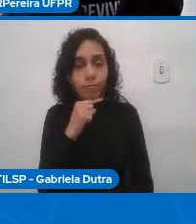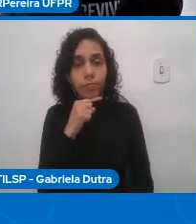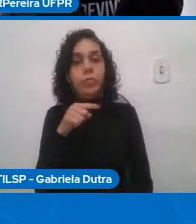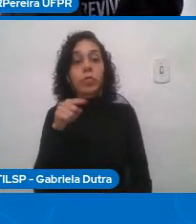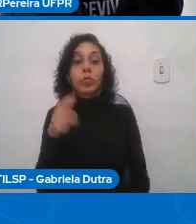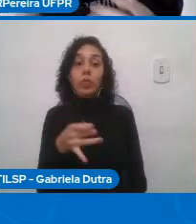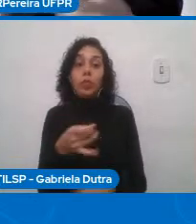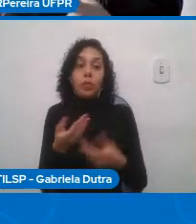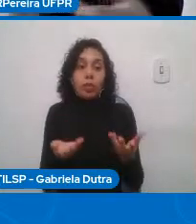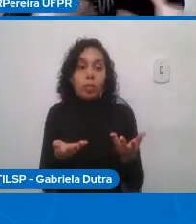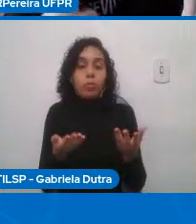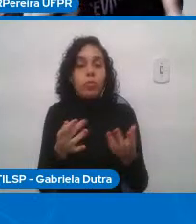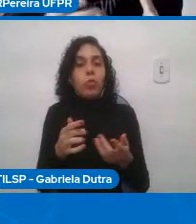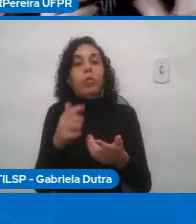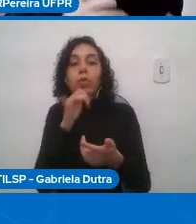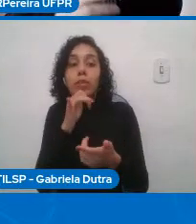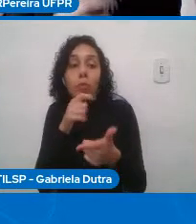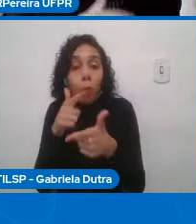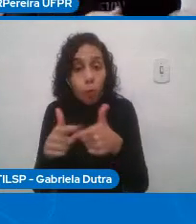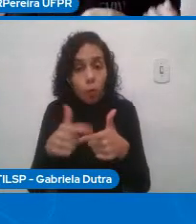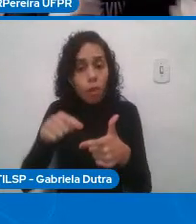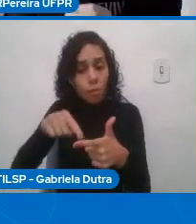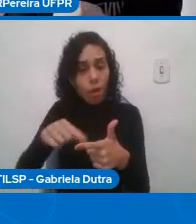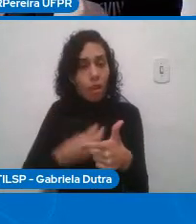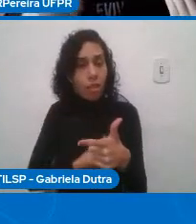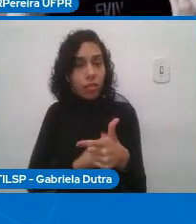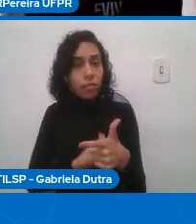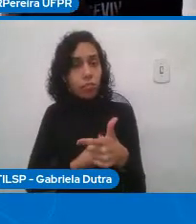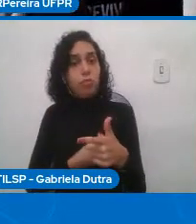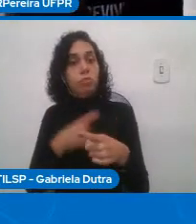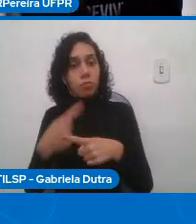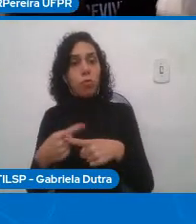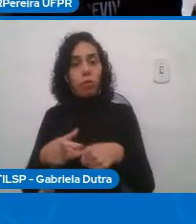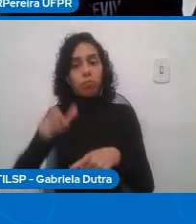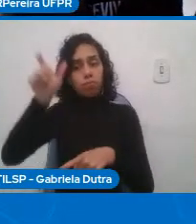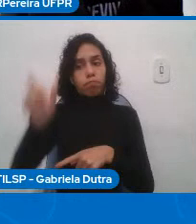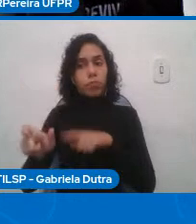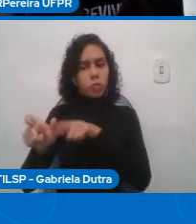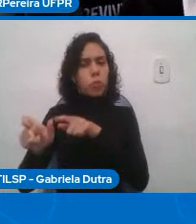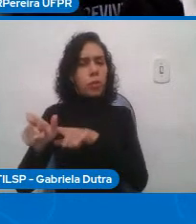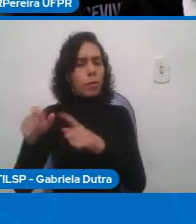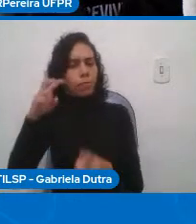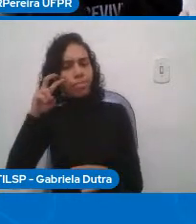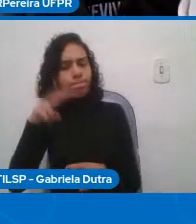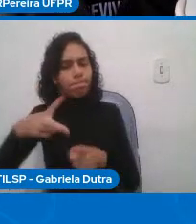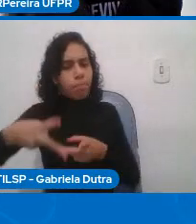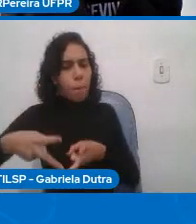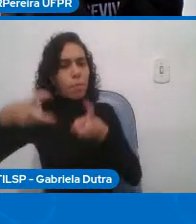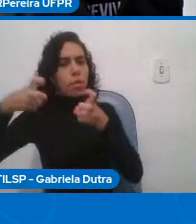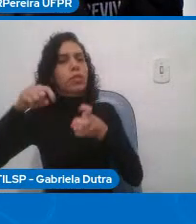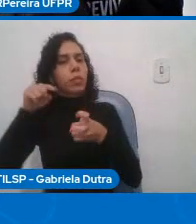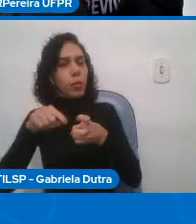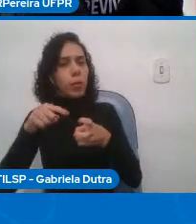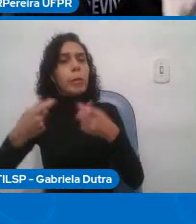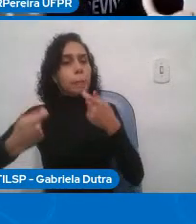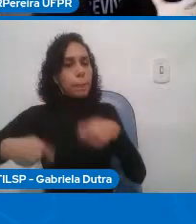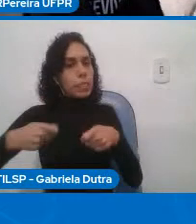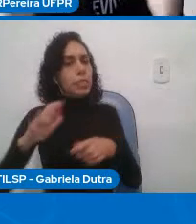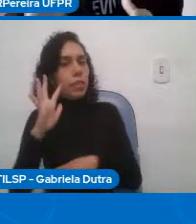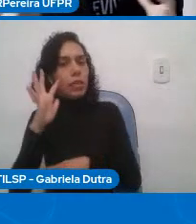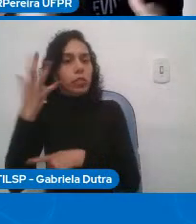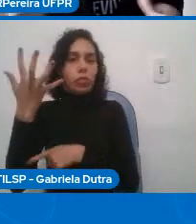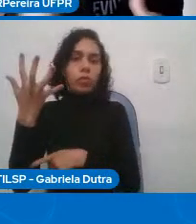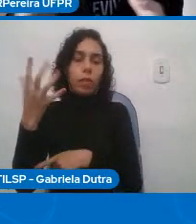para ele a resolução também ela é importante para alguém que tem interesse tem questões sociais políticas no meio nós